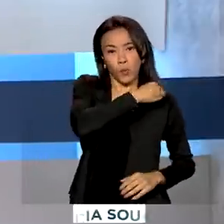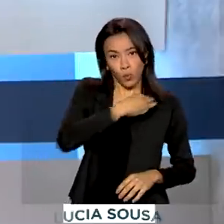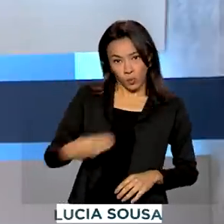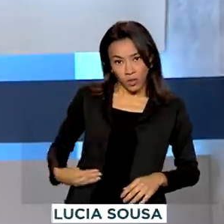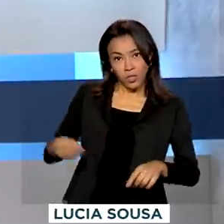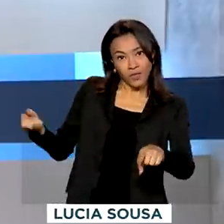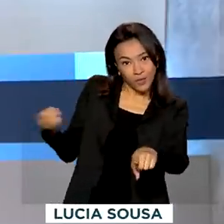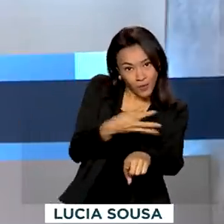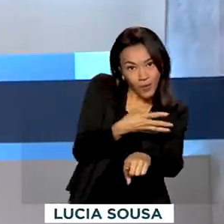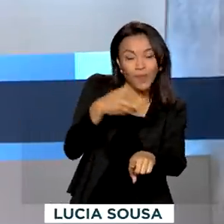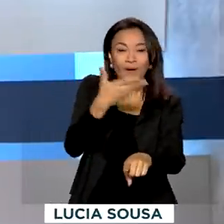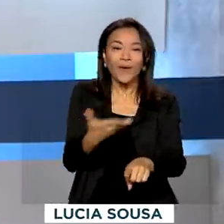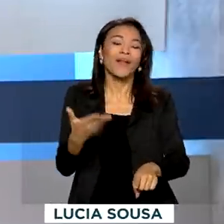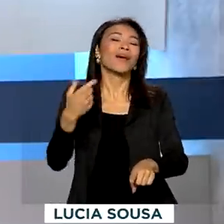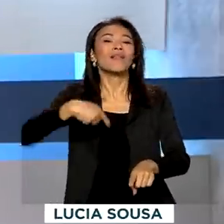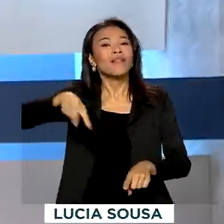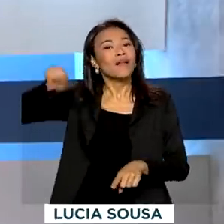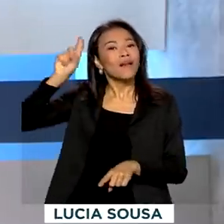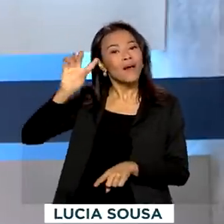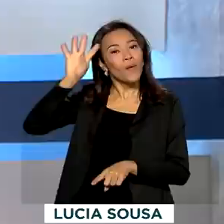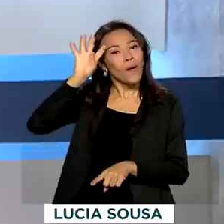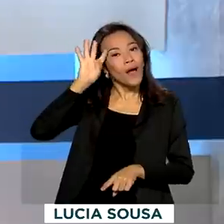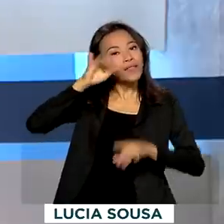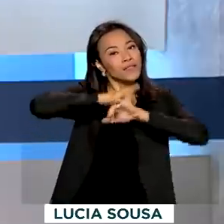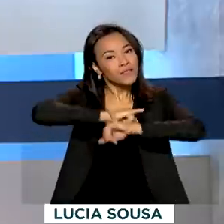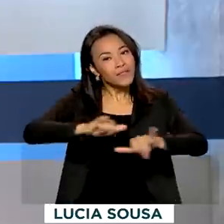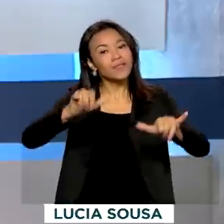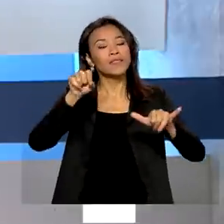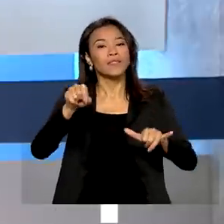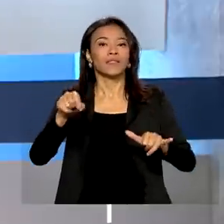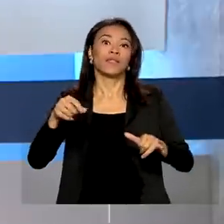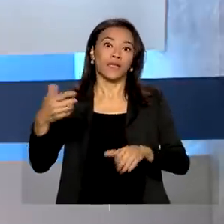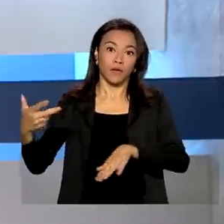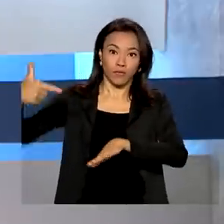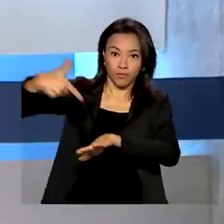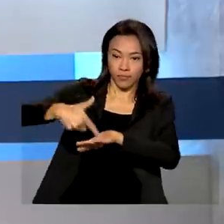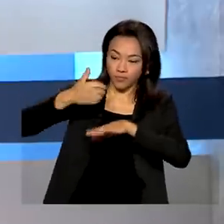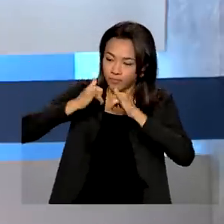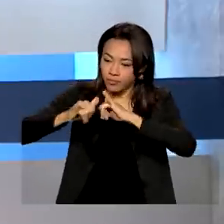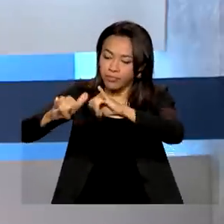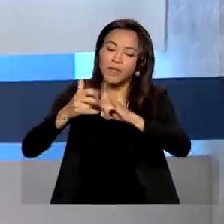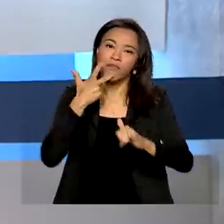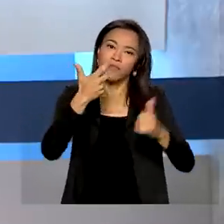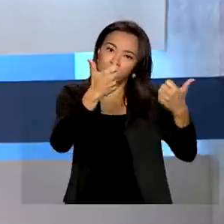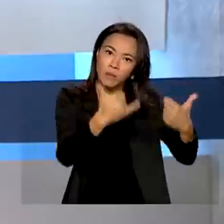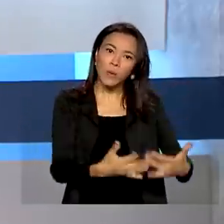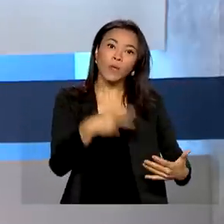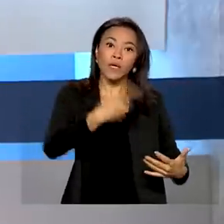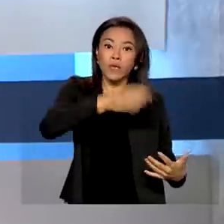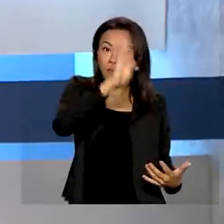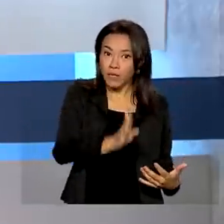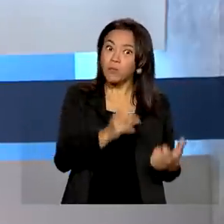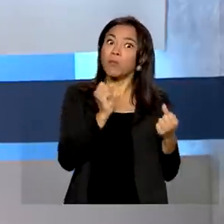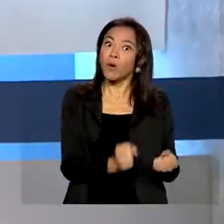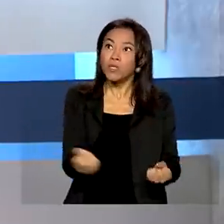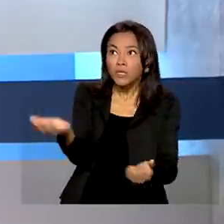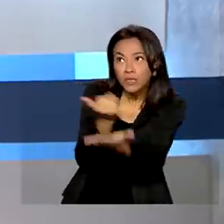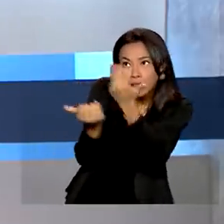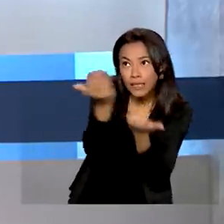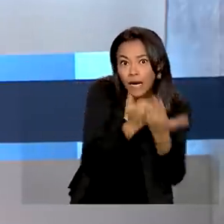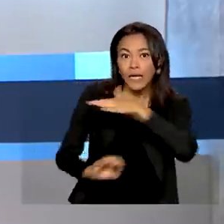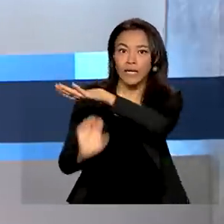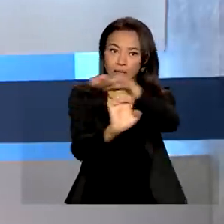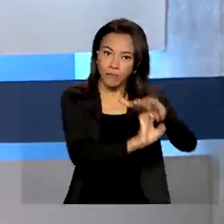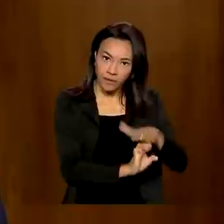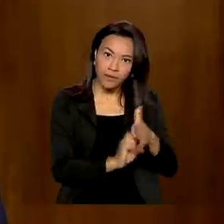imprensa na noite desta quarta-feira, Adolfo Saxida, defendeu que a matriz energética do Brasil pode atrair mais investimentos